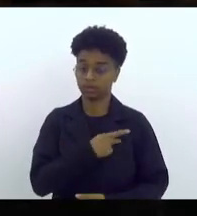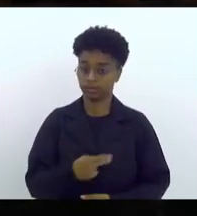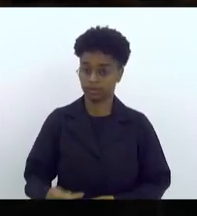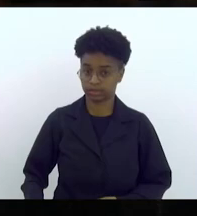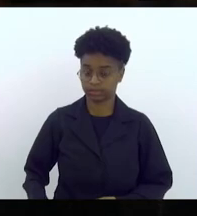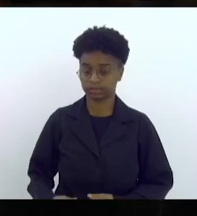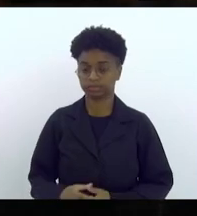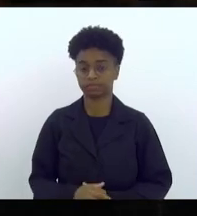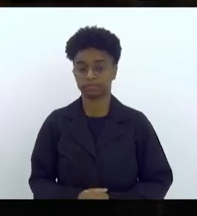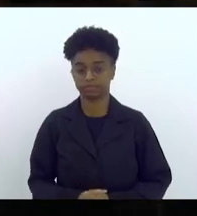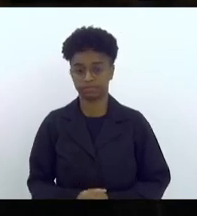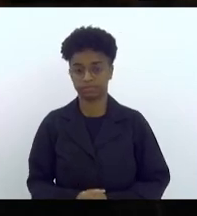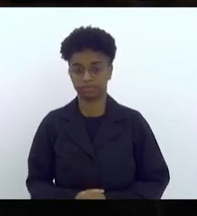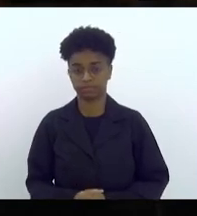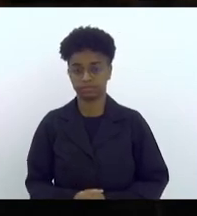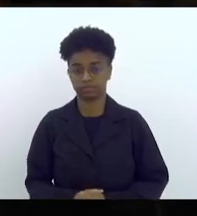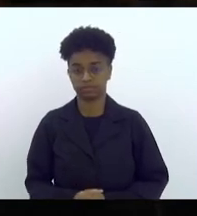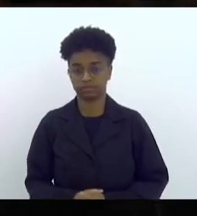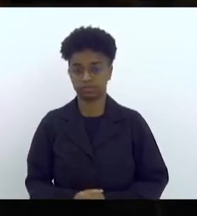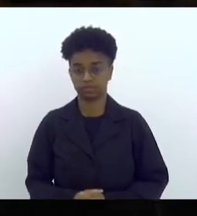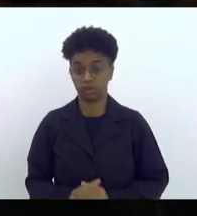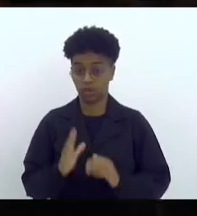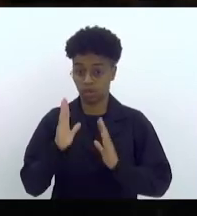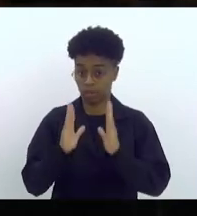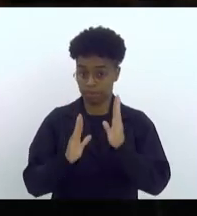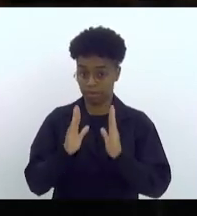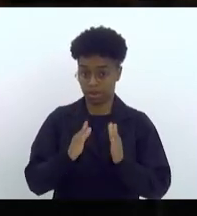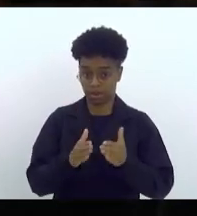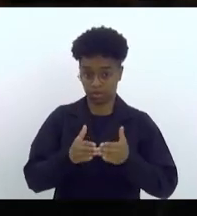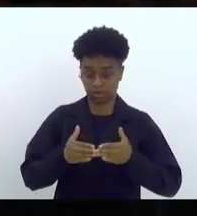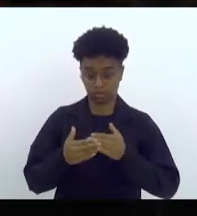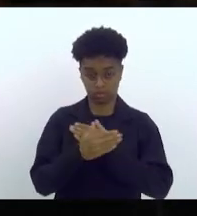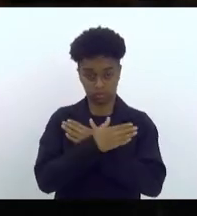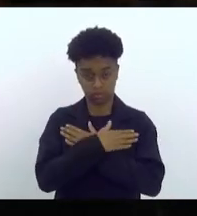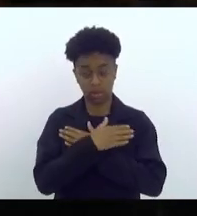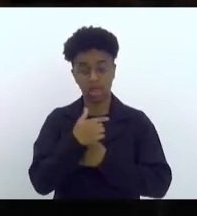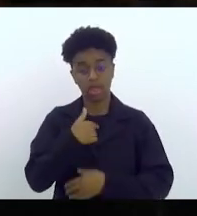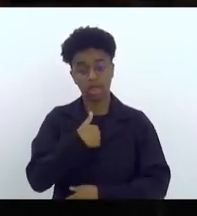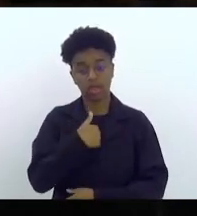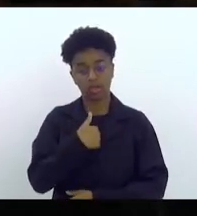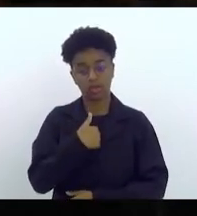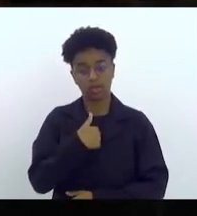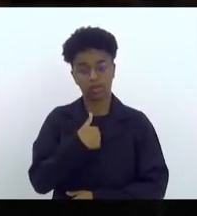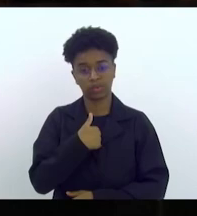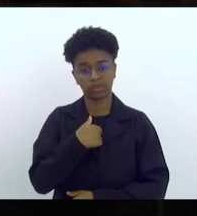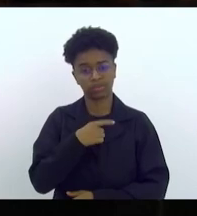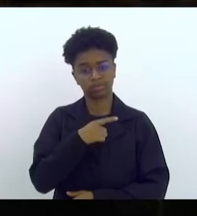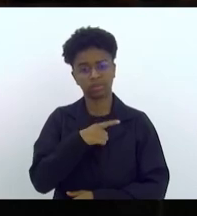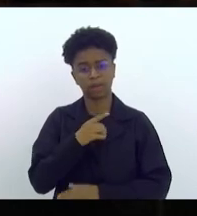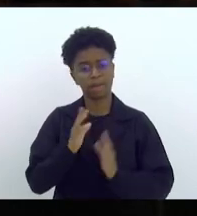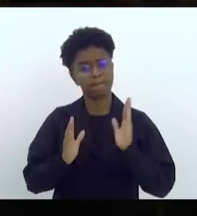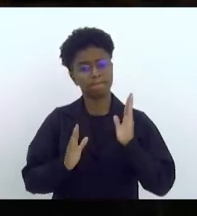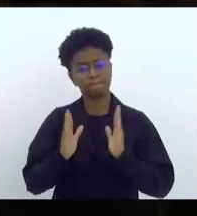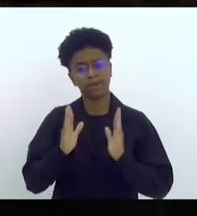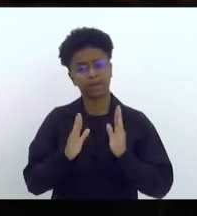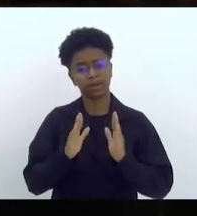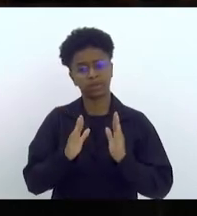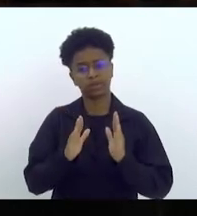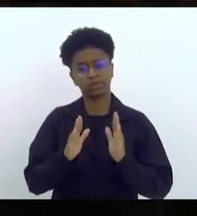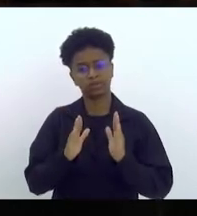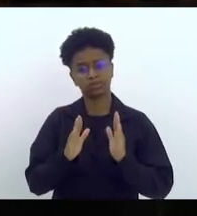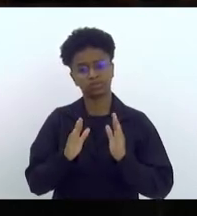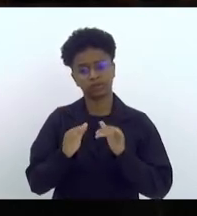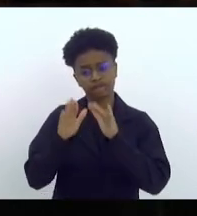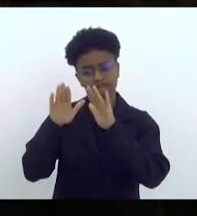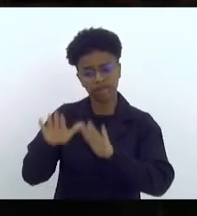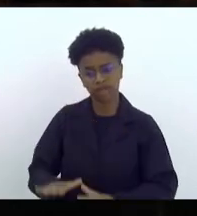eu pude, nesse recesso, pude ficar um tempo maior na minha cidade, São João de